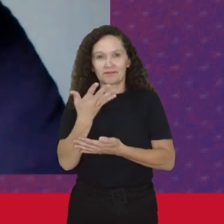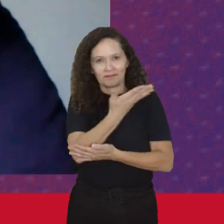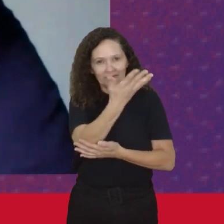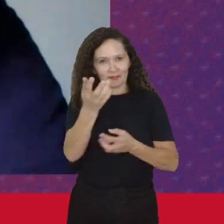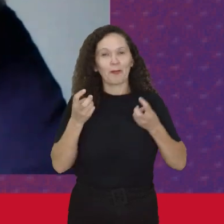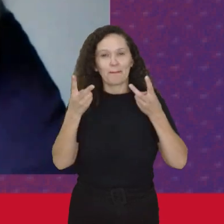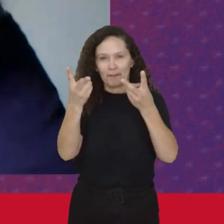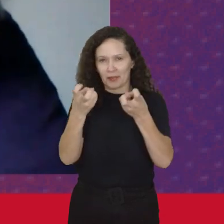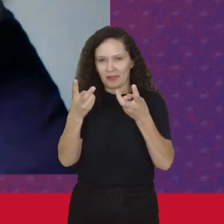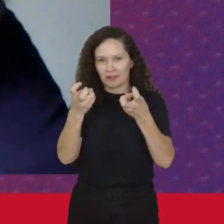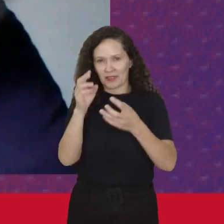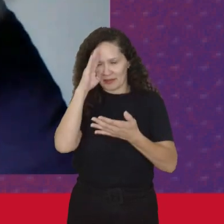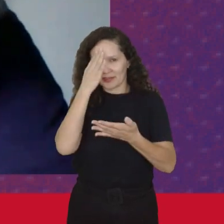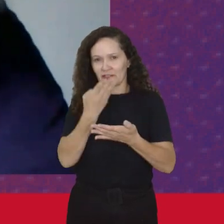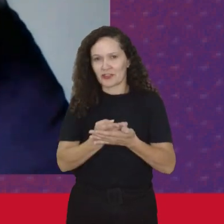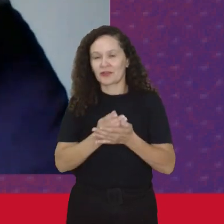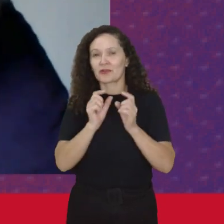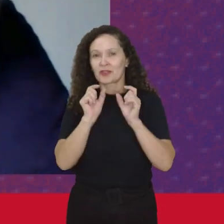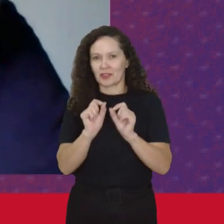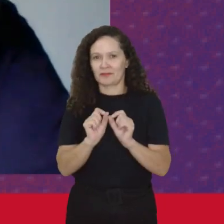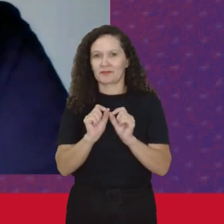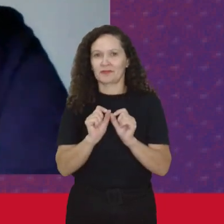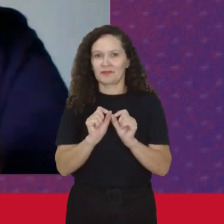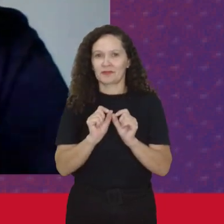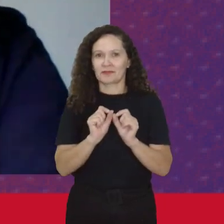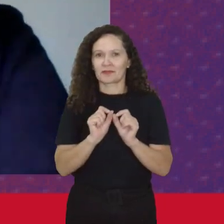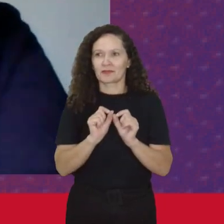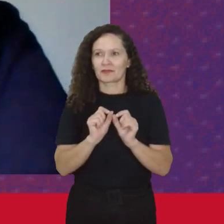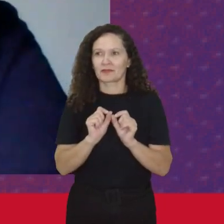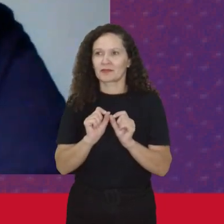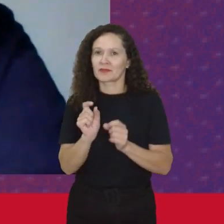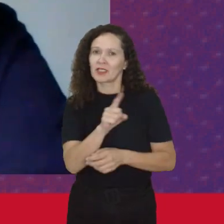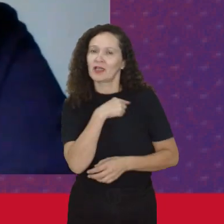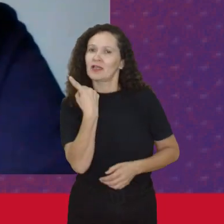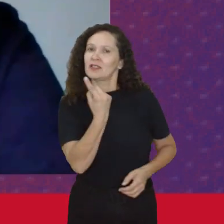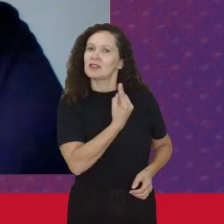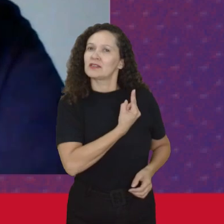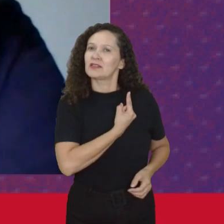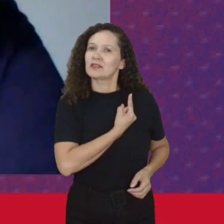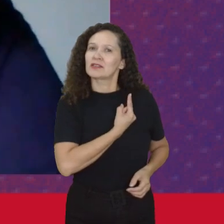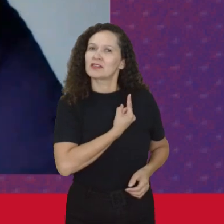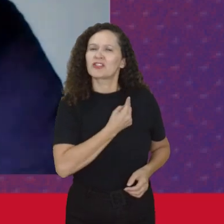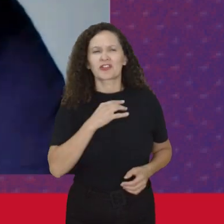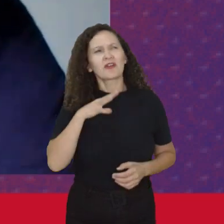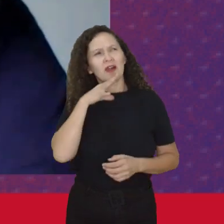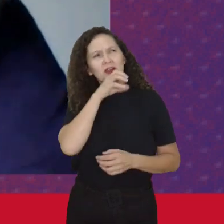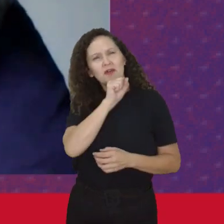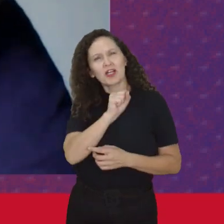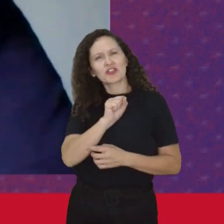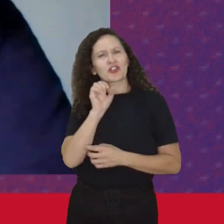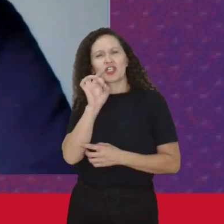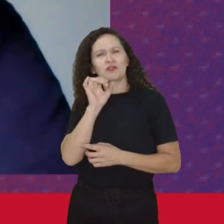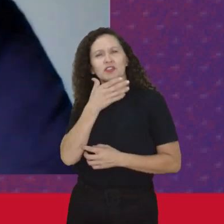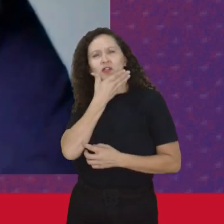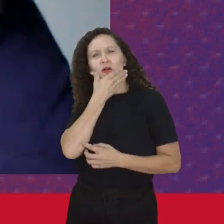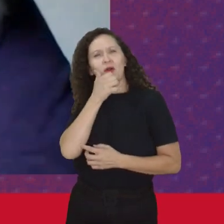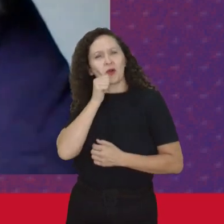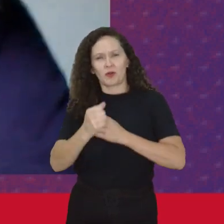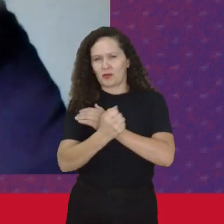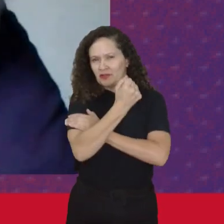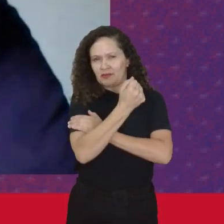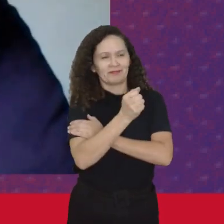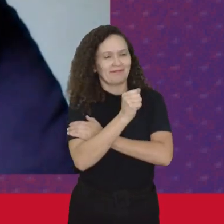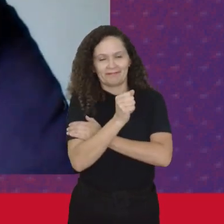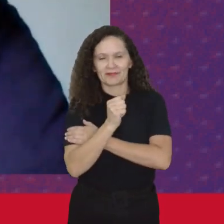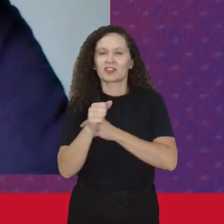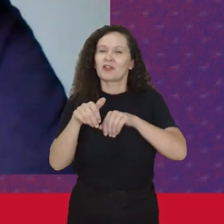Perceberam Que foi Justamente Que a gente Que eu acho Que nem é só Do feminismo Mas assim